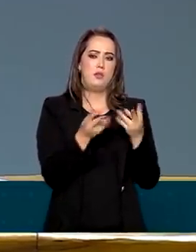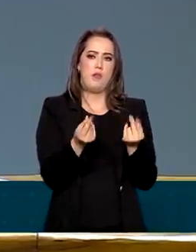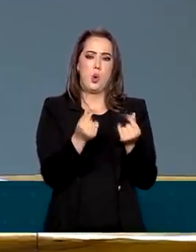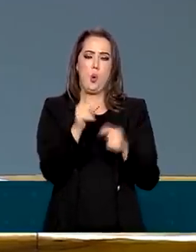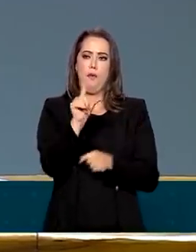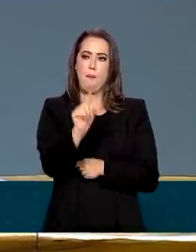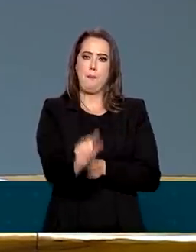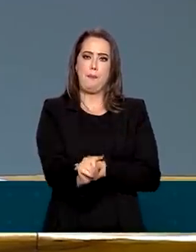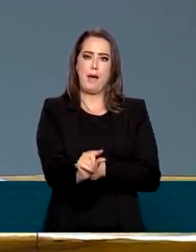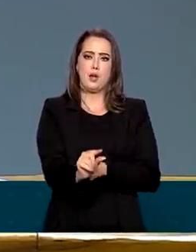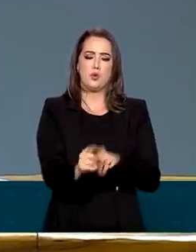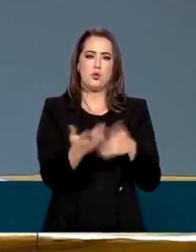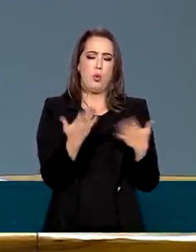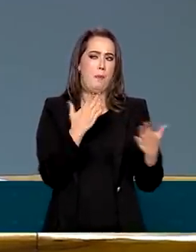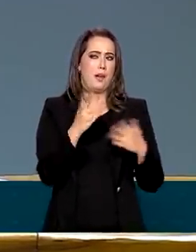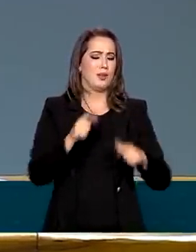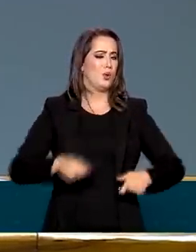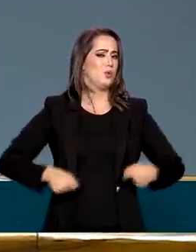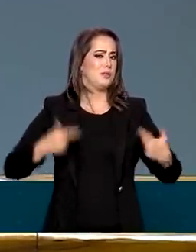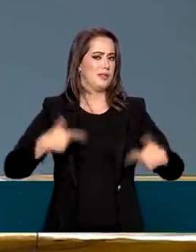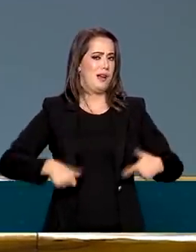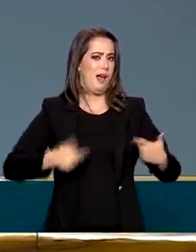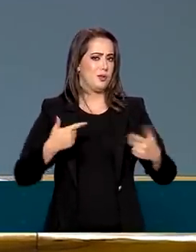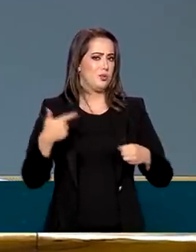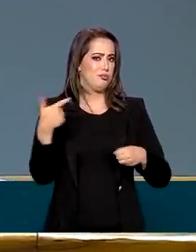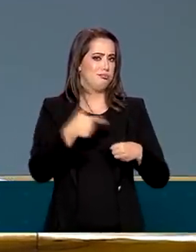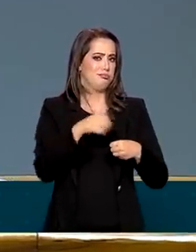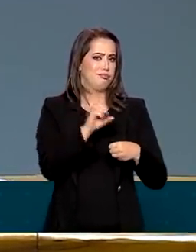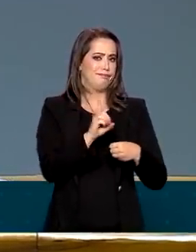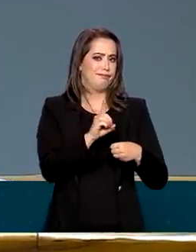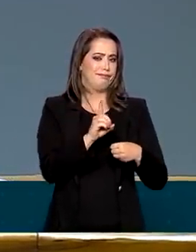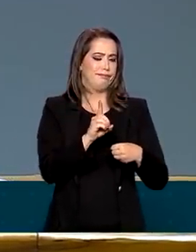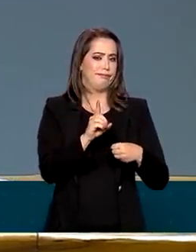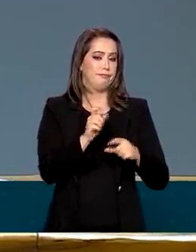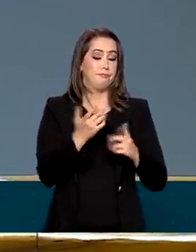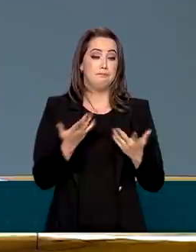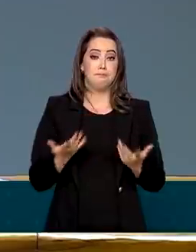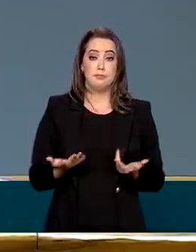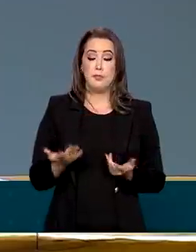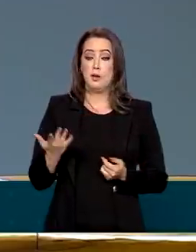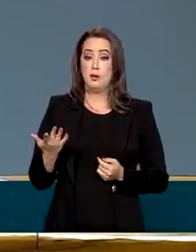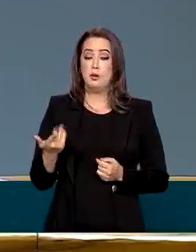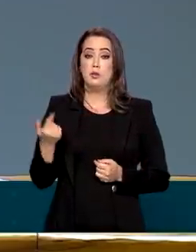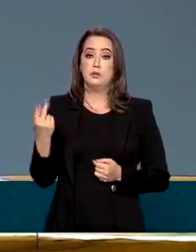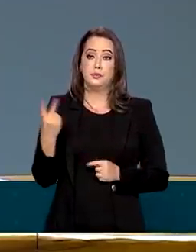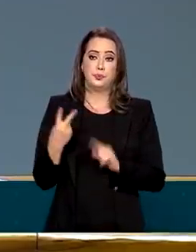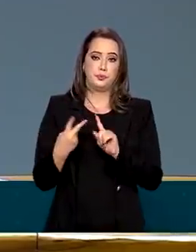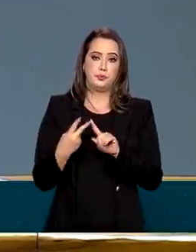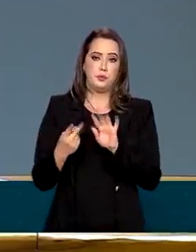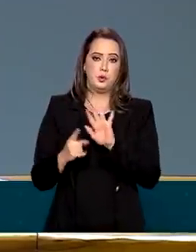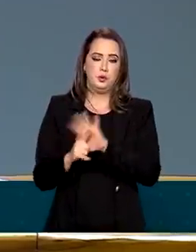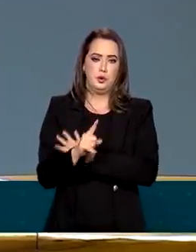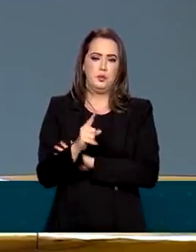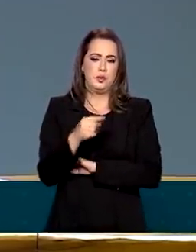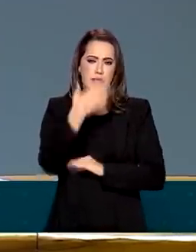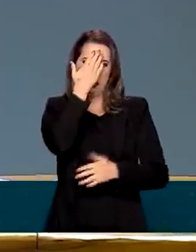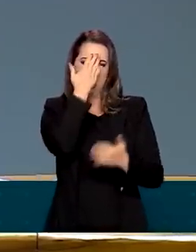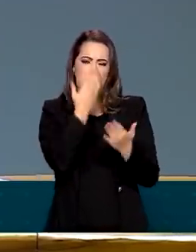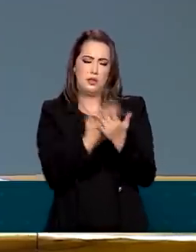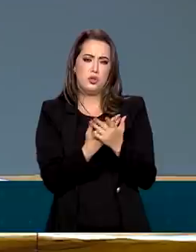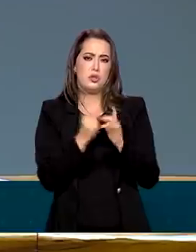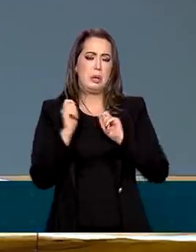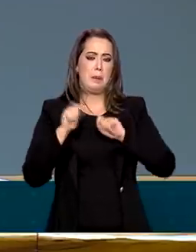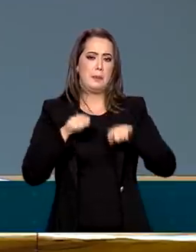baixo, perto das despesas que eles têm com o diesel a todo mês. E uma segunda pergunta, se o senhor acredita que